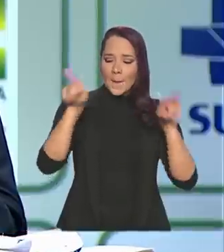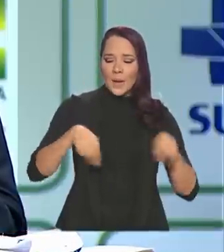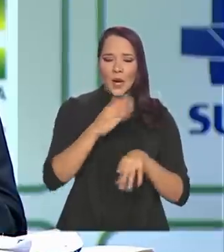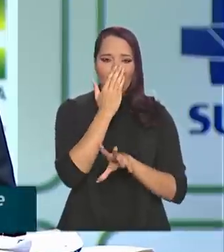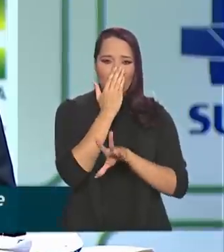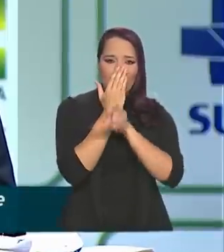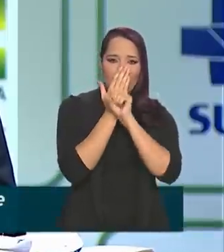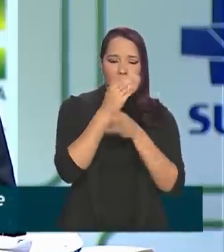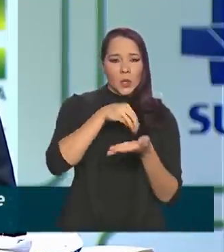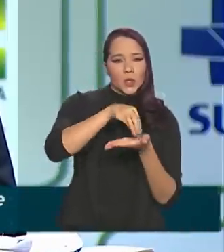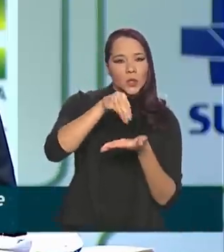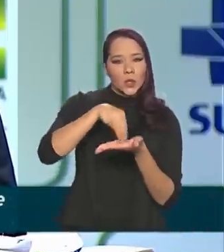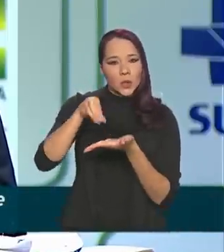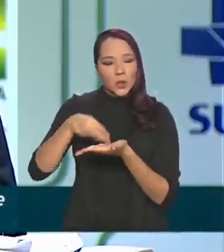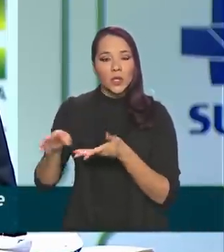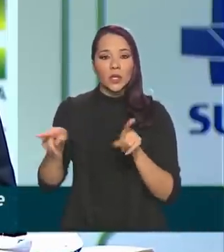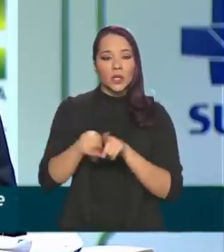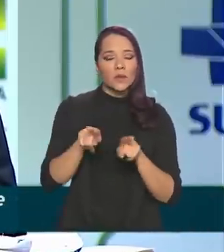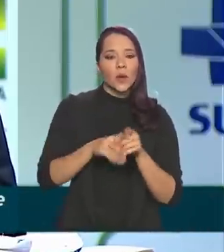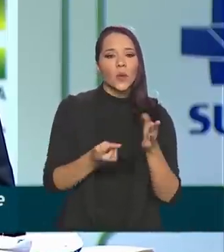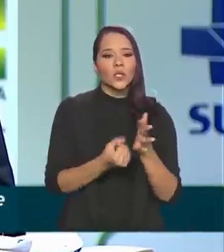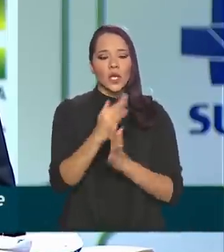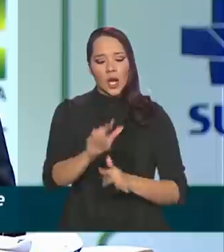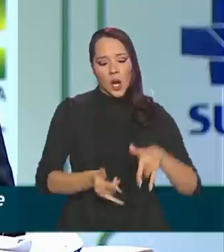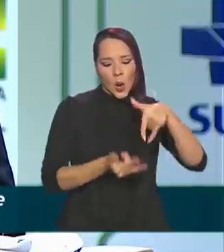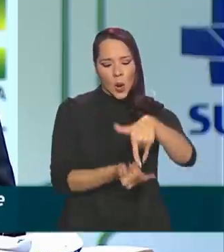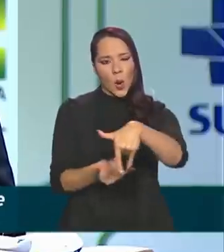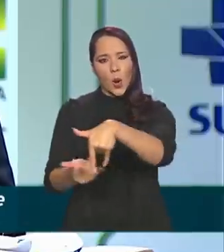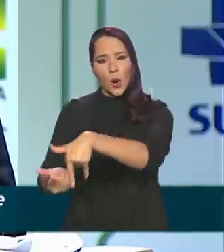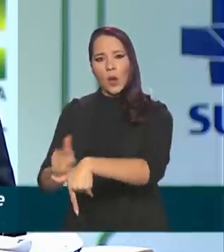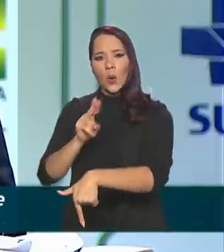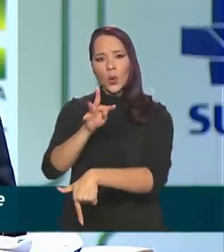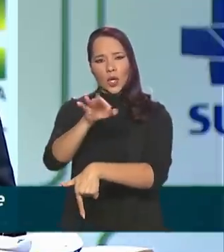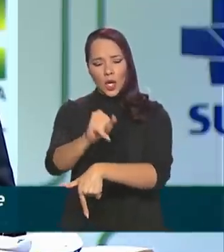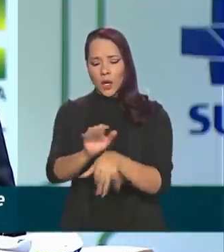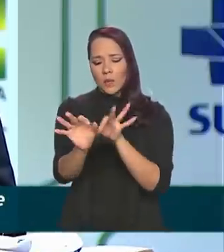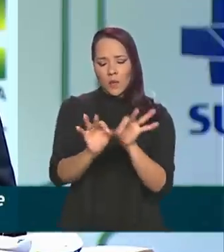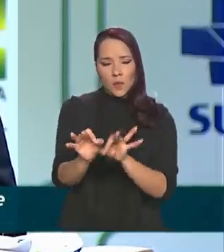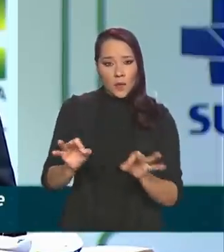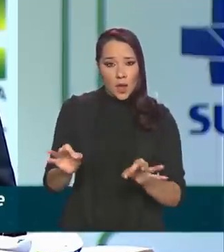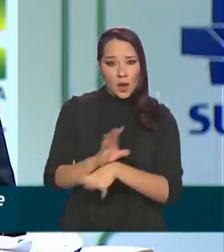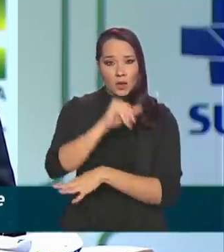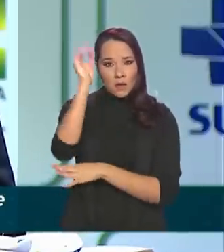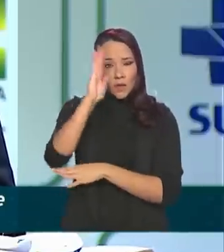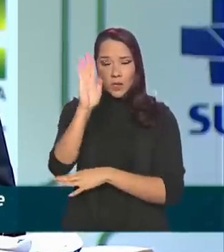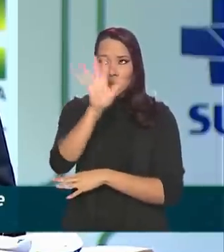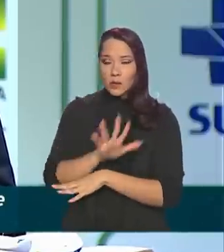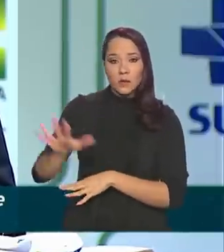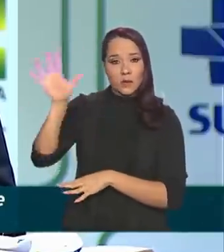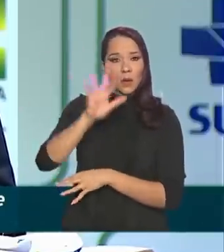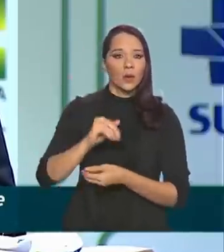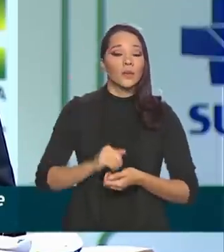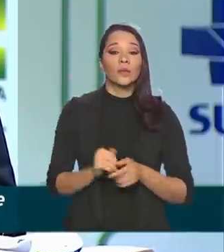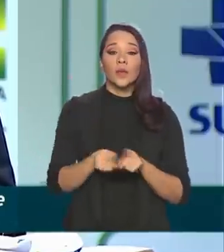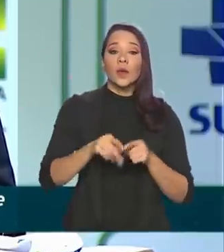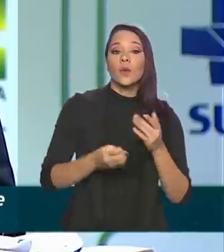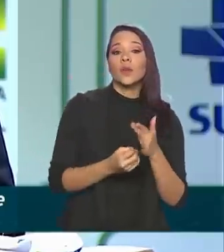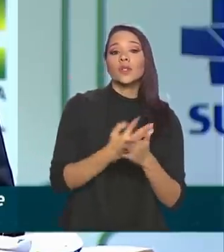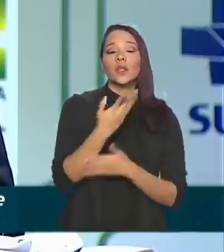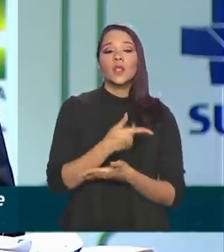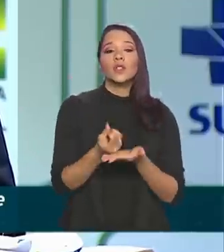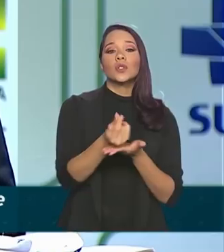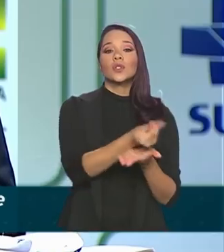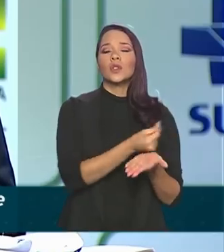distribuídos, pela quantidade de leitos de UTIs que foram habilitados no país inteiro, pela quantidade de